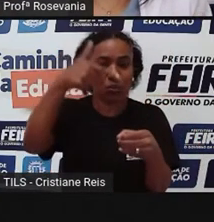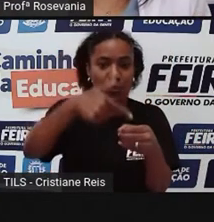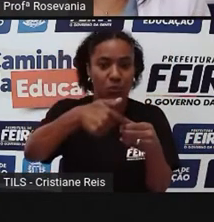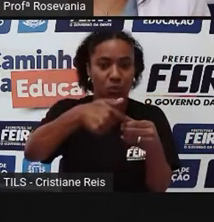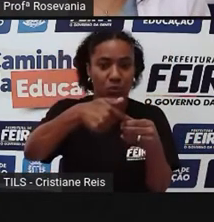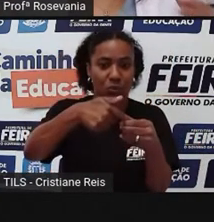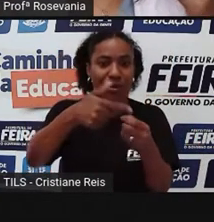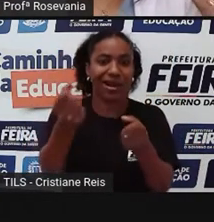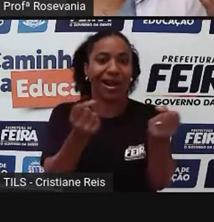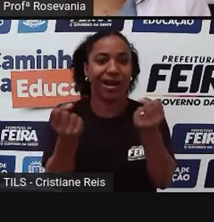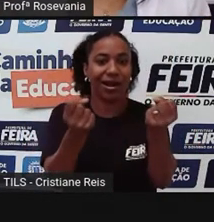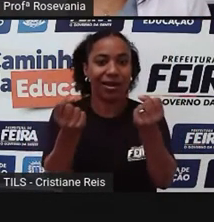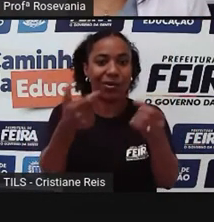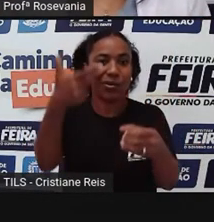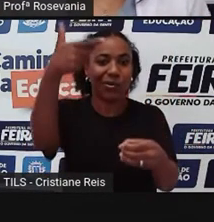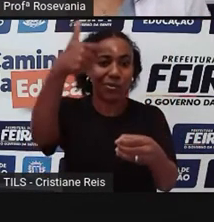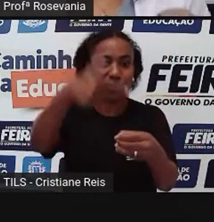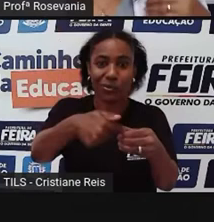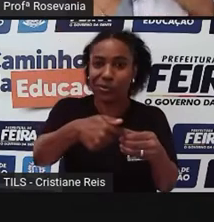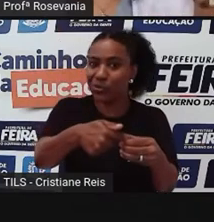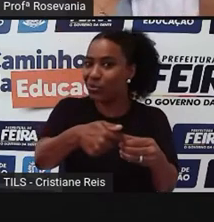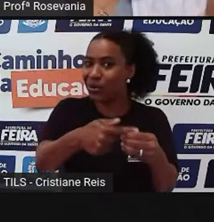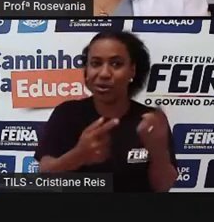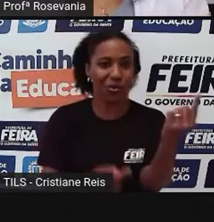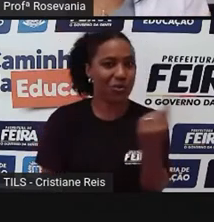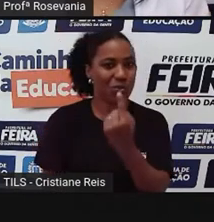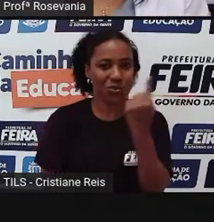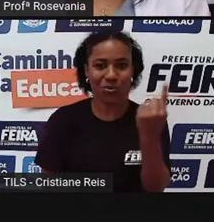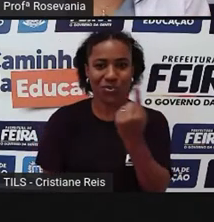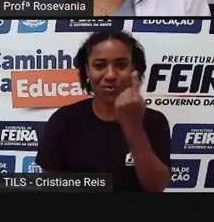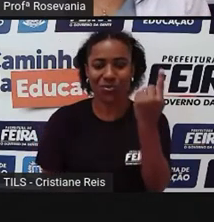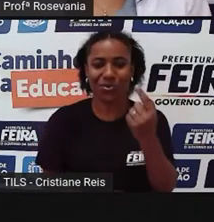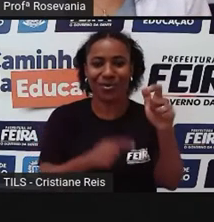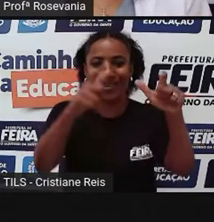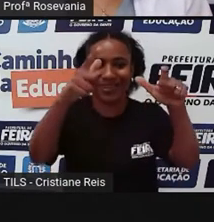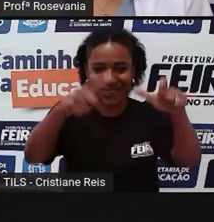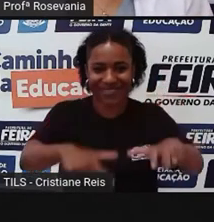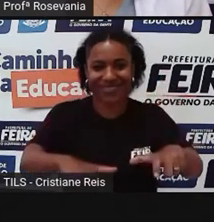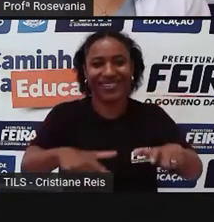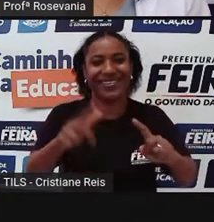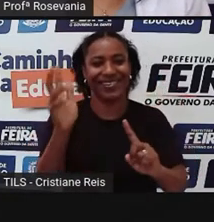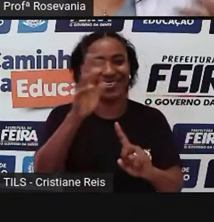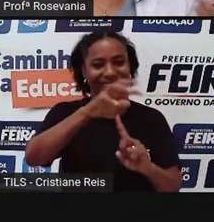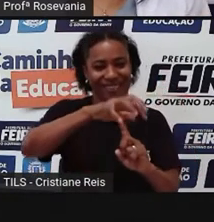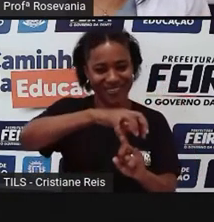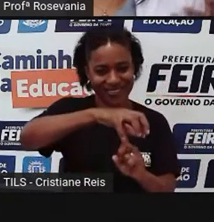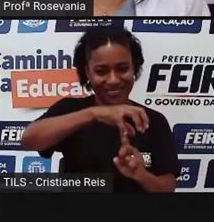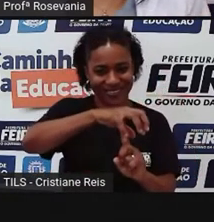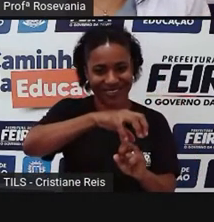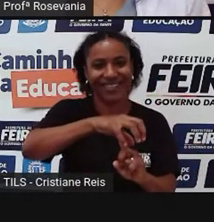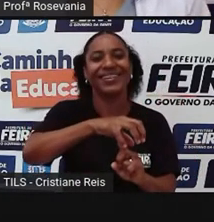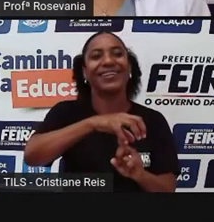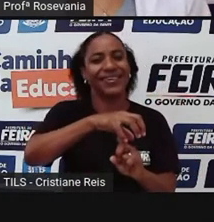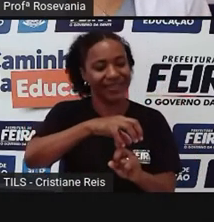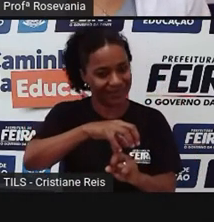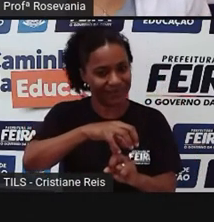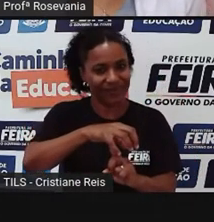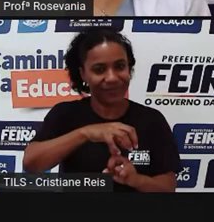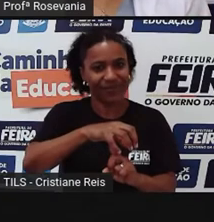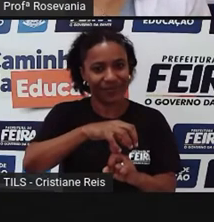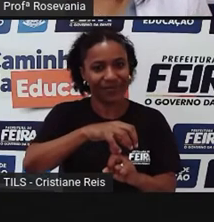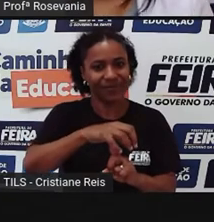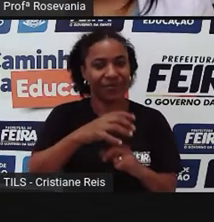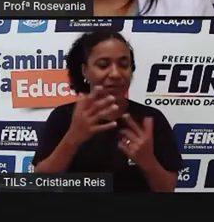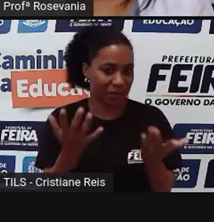abastecer, que era utilizada para abastecer os veículos, e que também era nesse dia aí, o dia principal. Ela funcionava, eu creio que